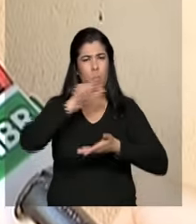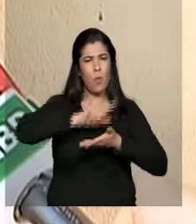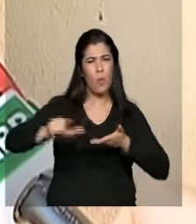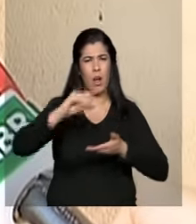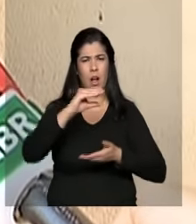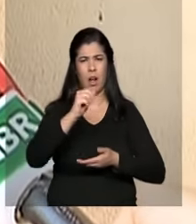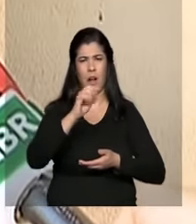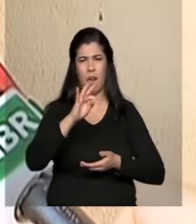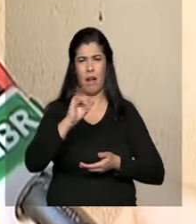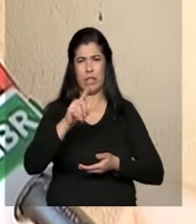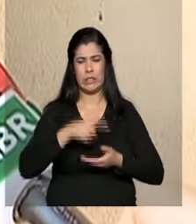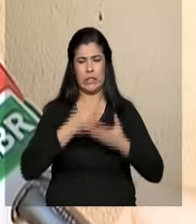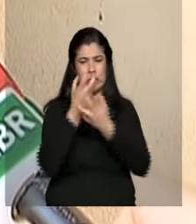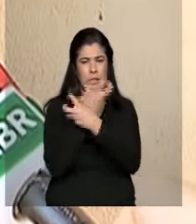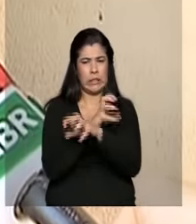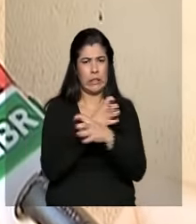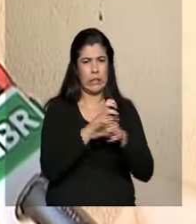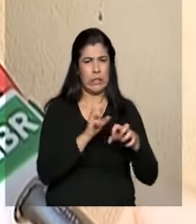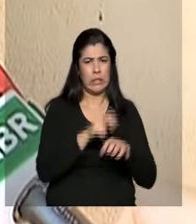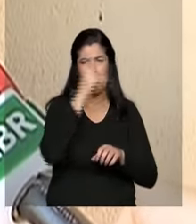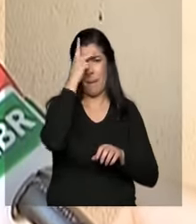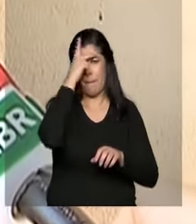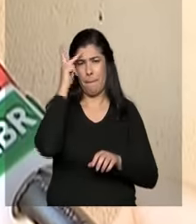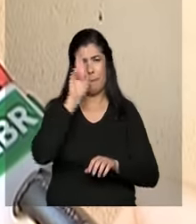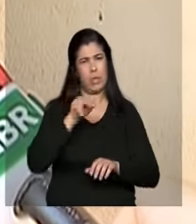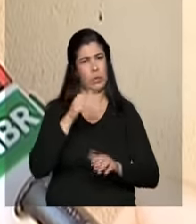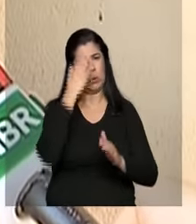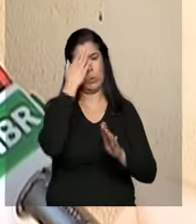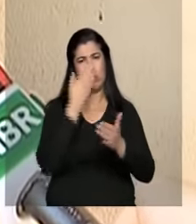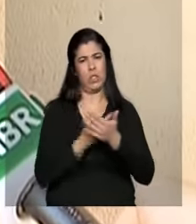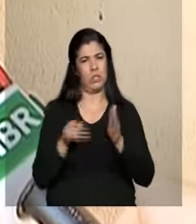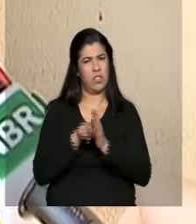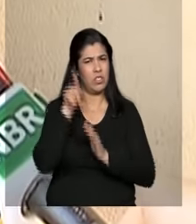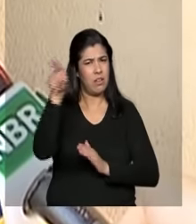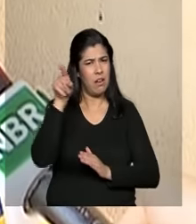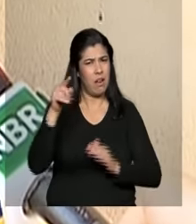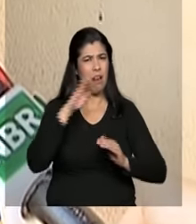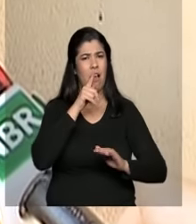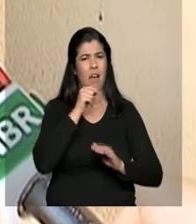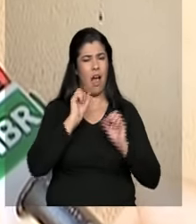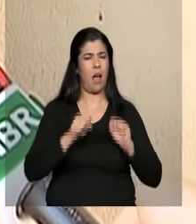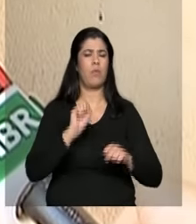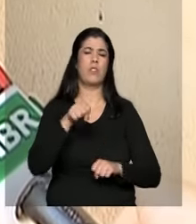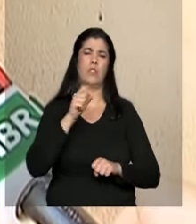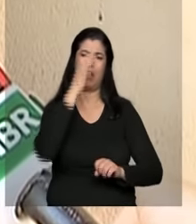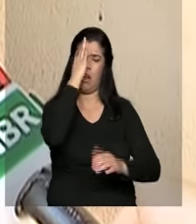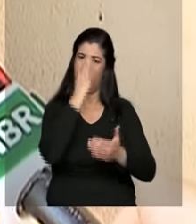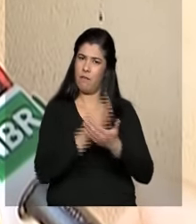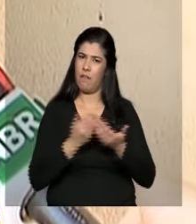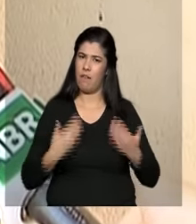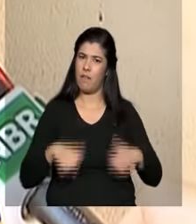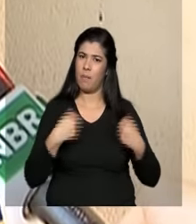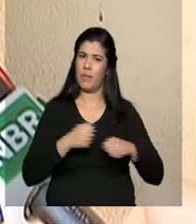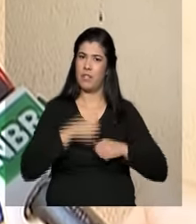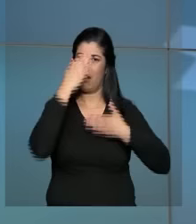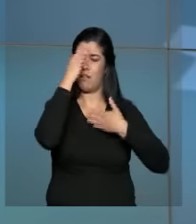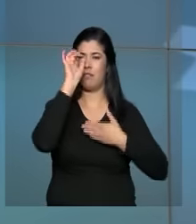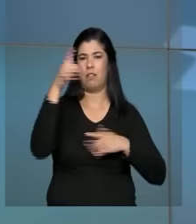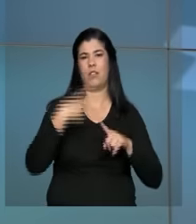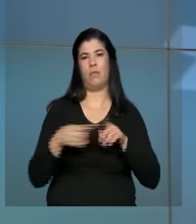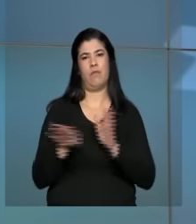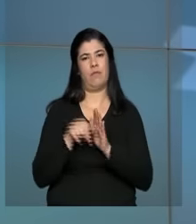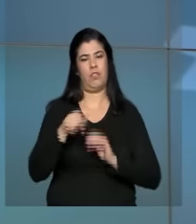eles. Acho que eles têm muitos acreditados que não acreditam que essa água vai parar, mas que eles podem botar a fé que vai. Eles vão receber água e vão agradecer muito a Deus.